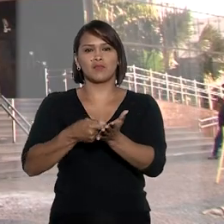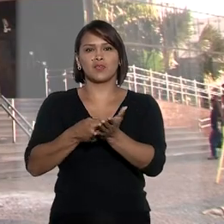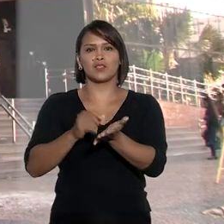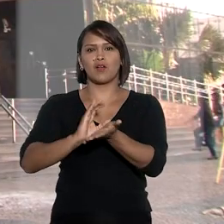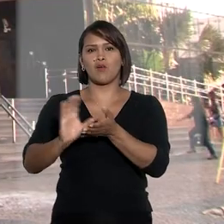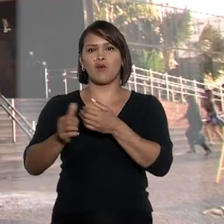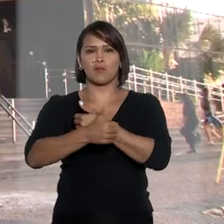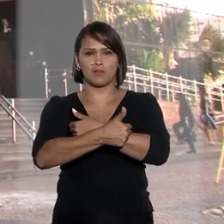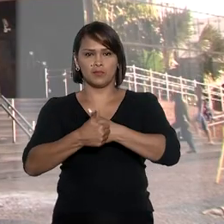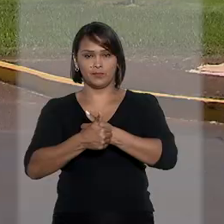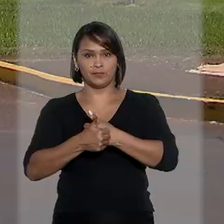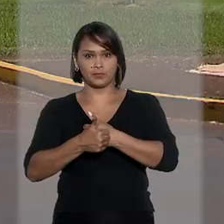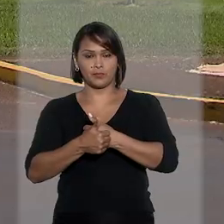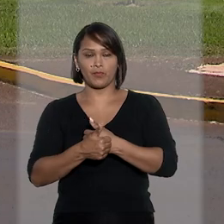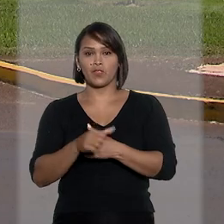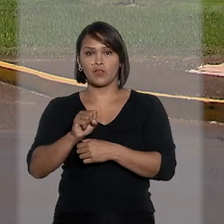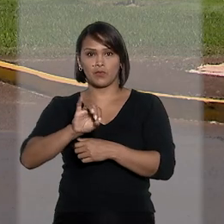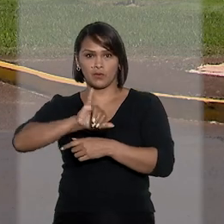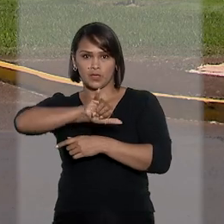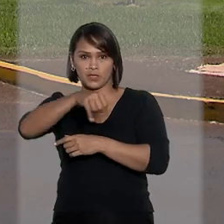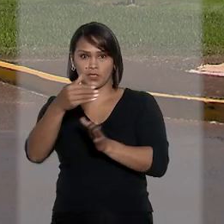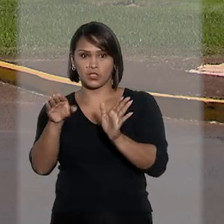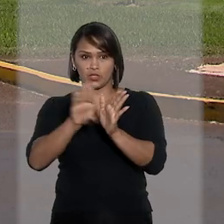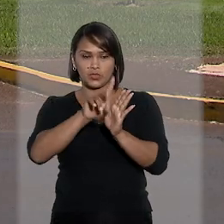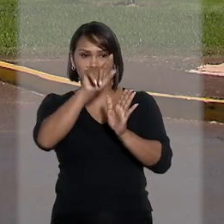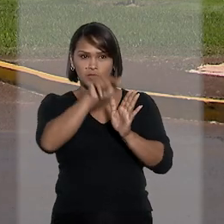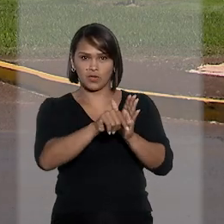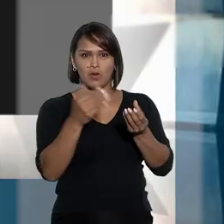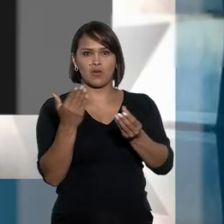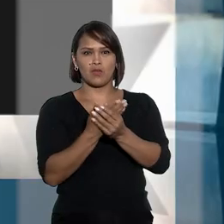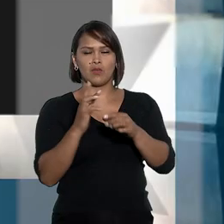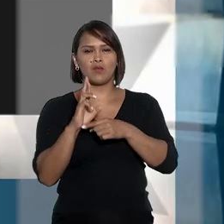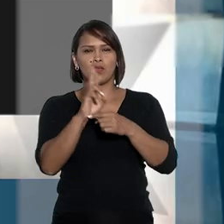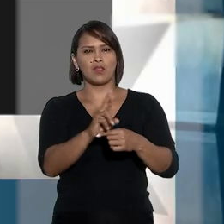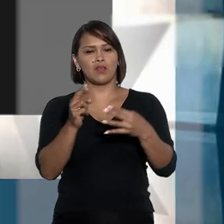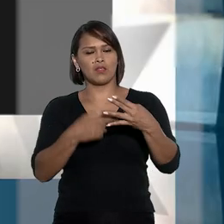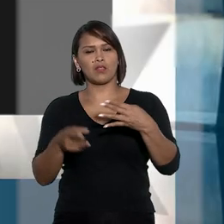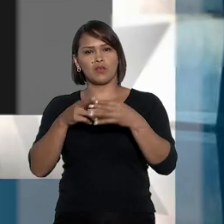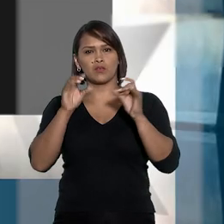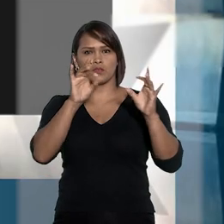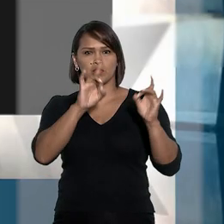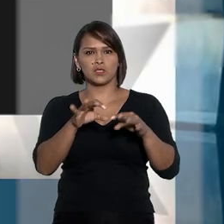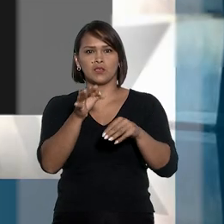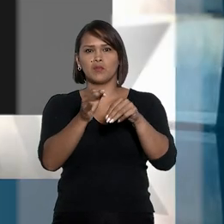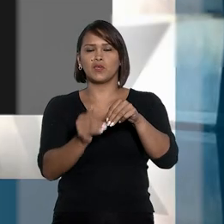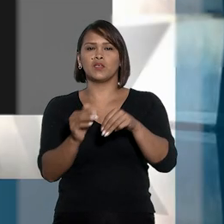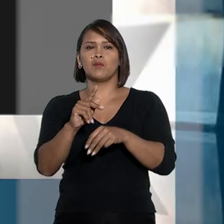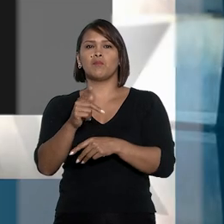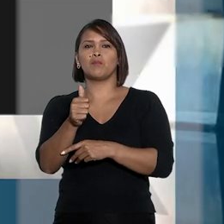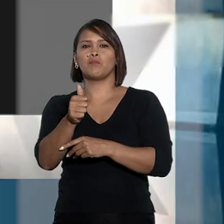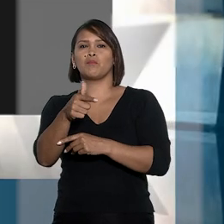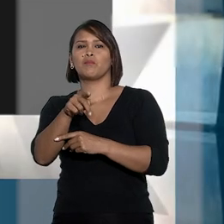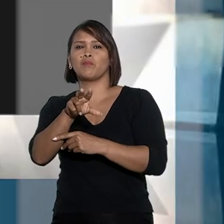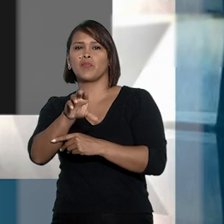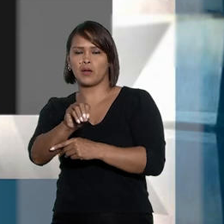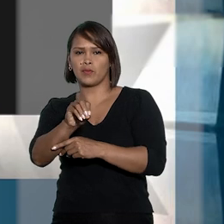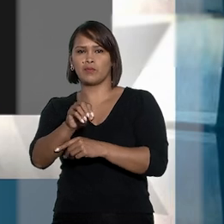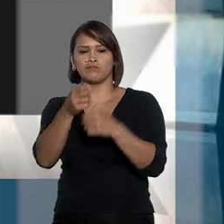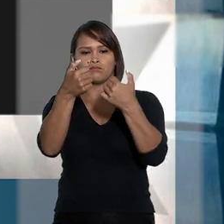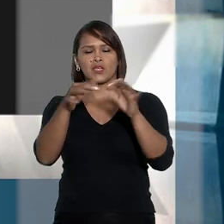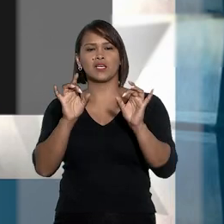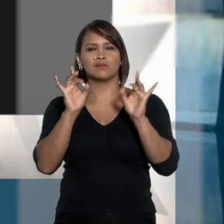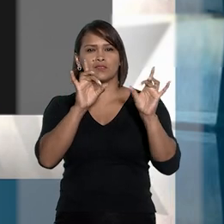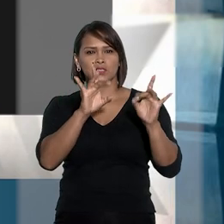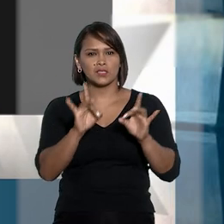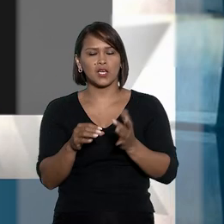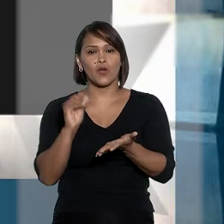indenização por dano moral. No Superior Tribunal de Justiça, o relator do Recurso Especial, ministro Paulo de Tarso Sanseverino,